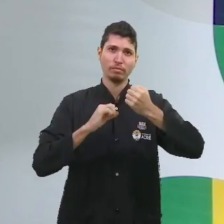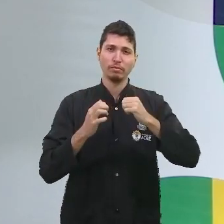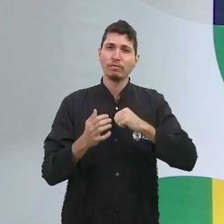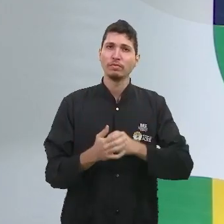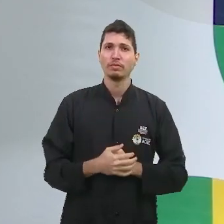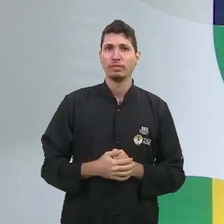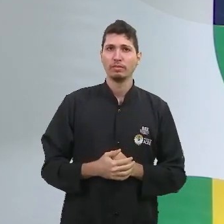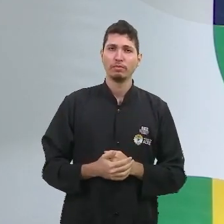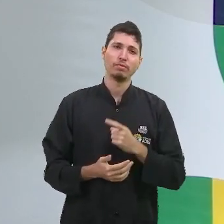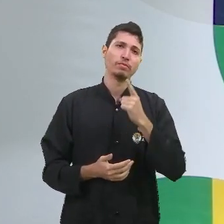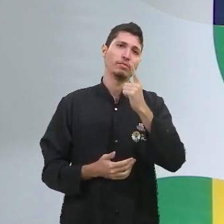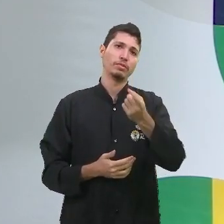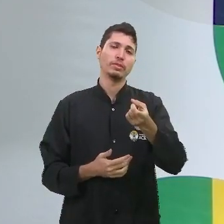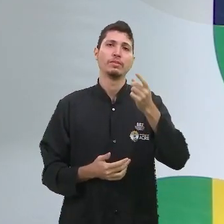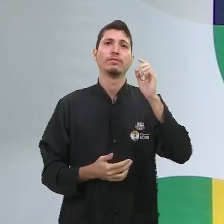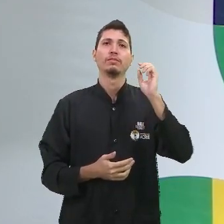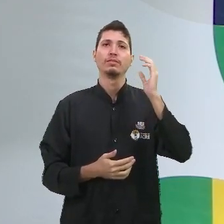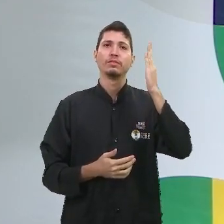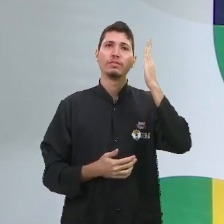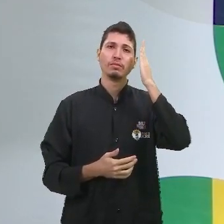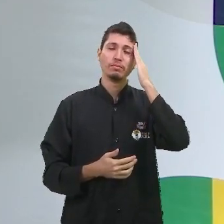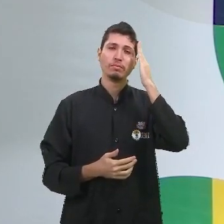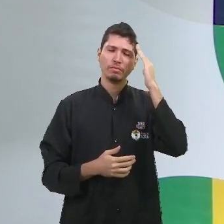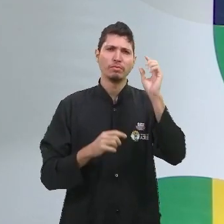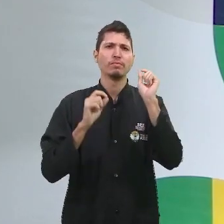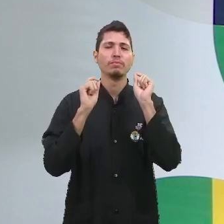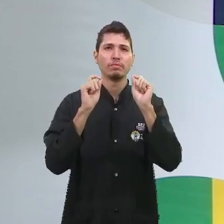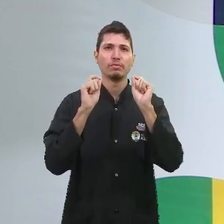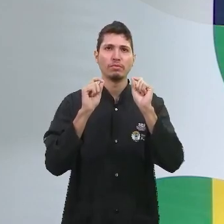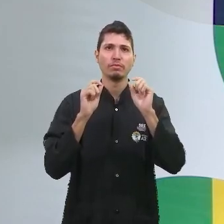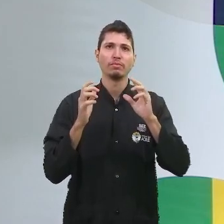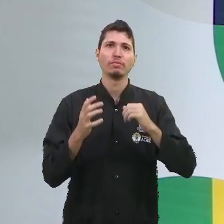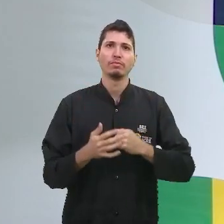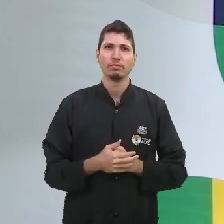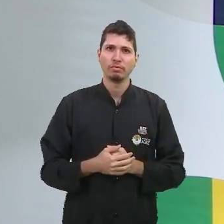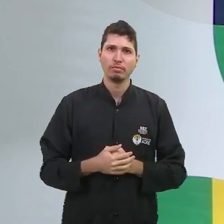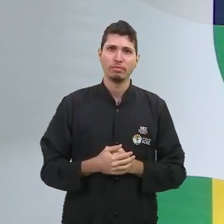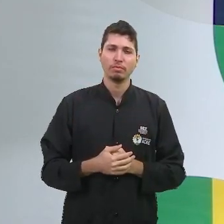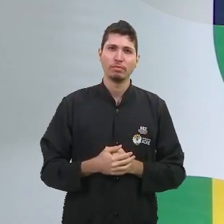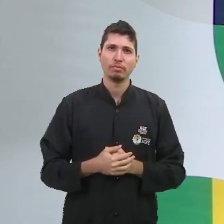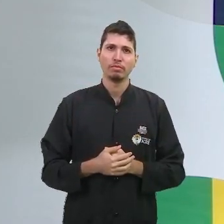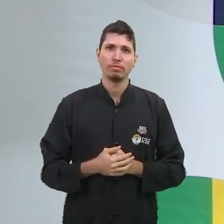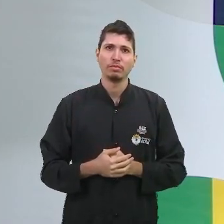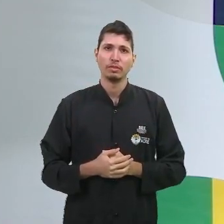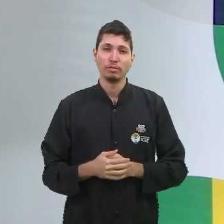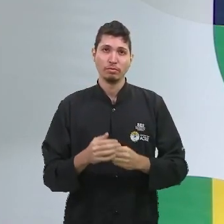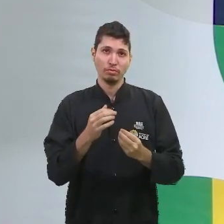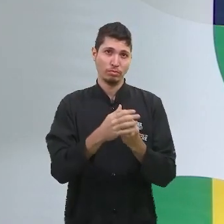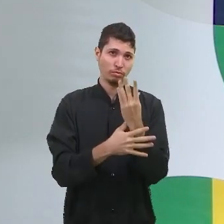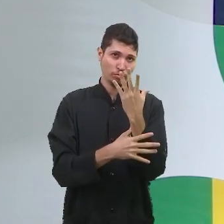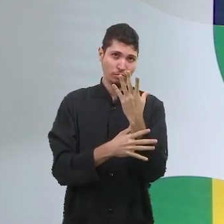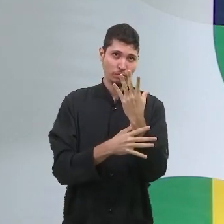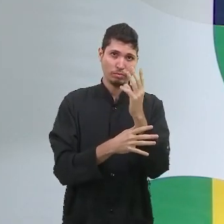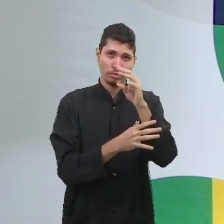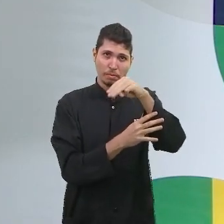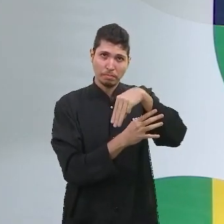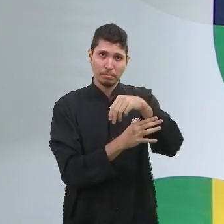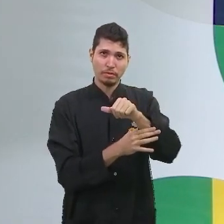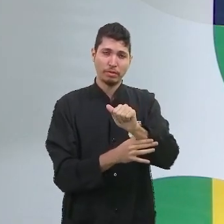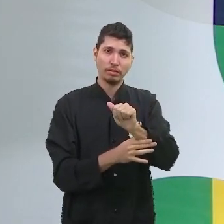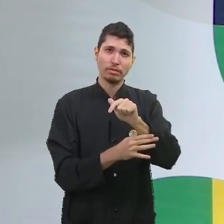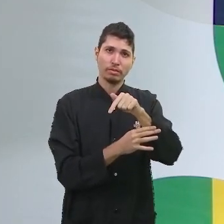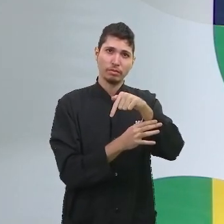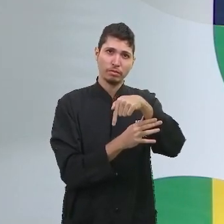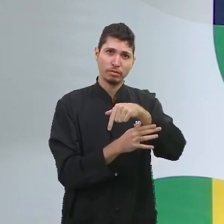em mente duas informações primordiais. A primeira, o surgimento da máquina. A máquina que já